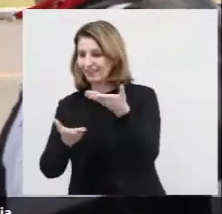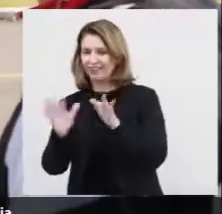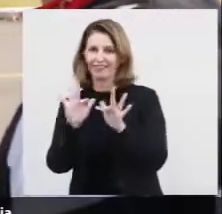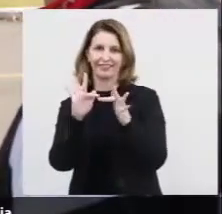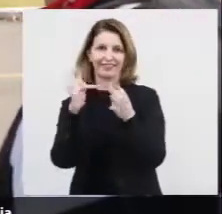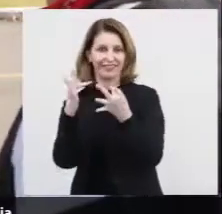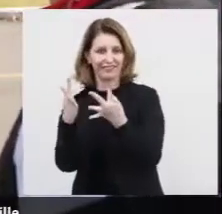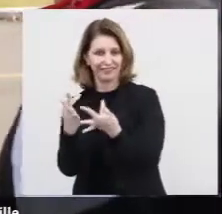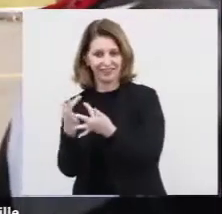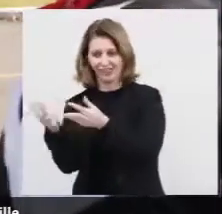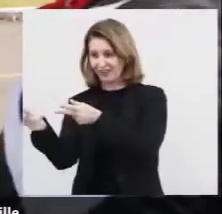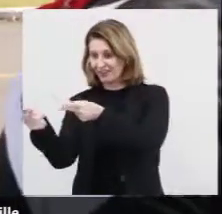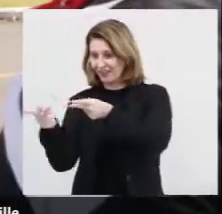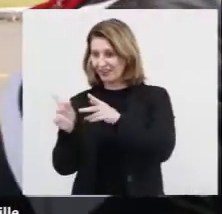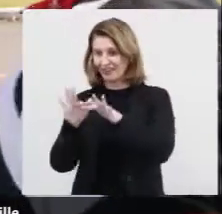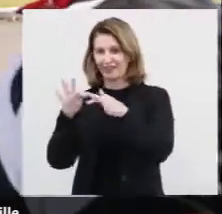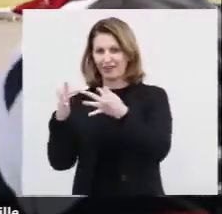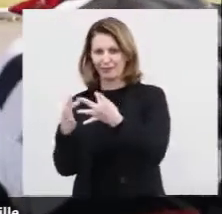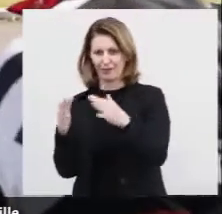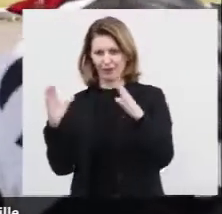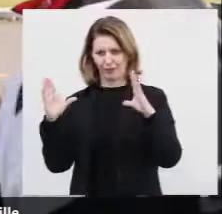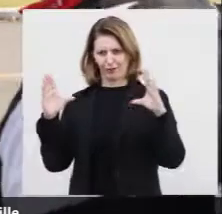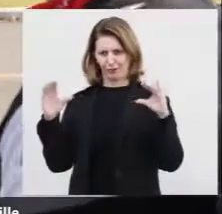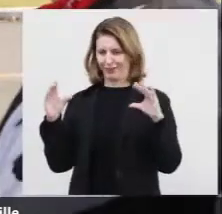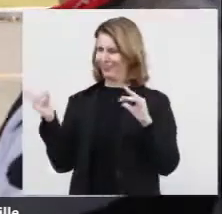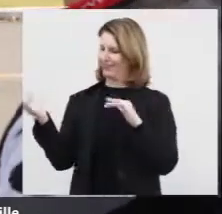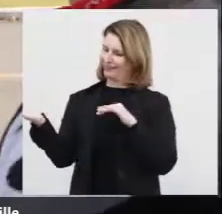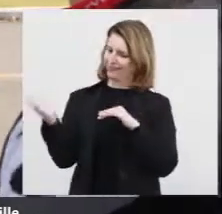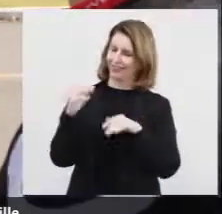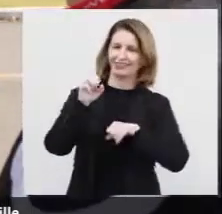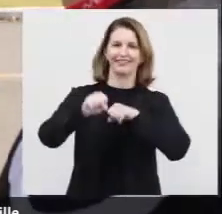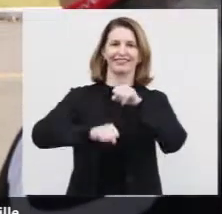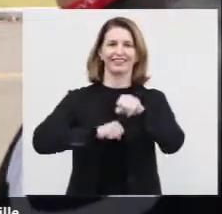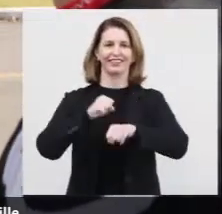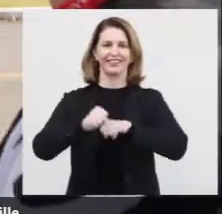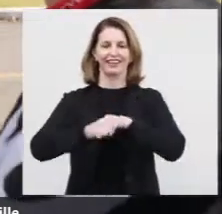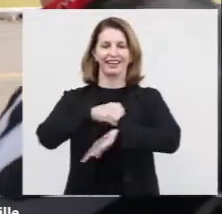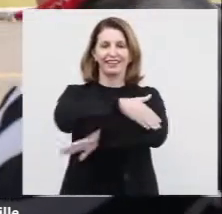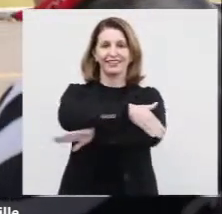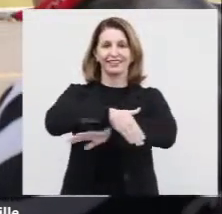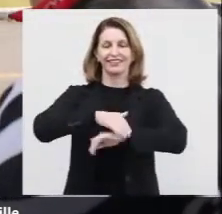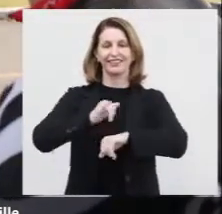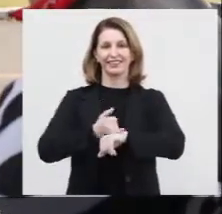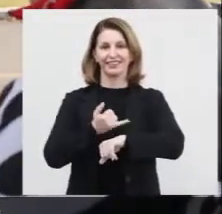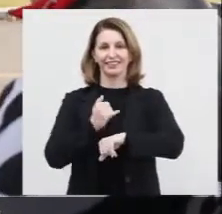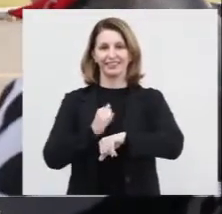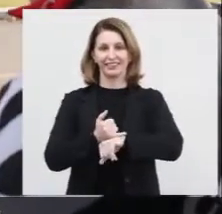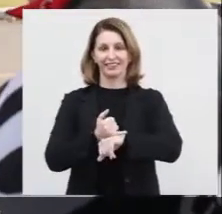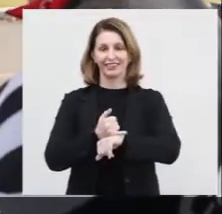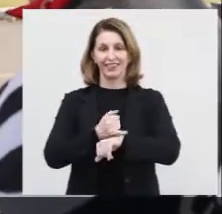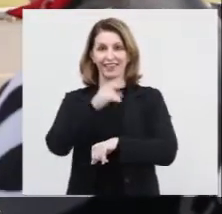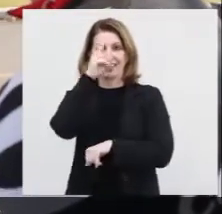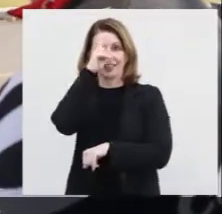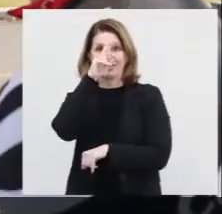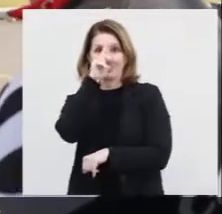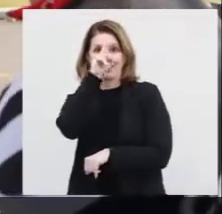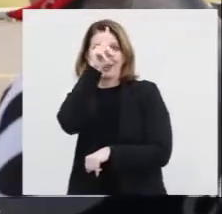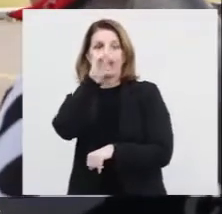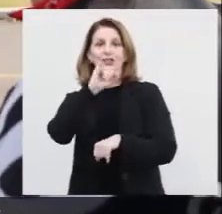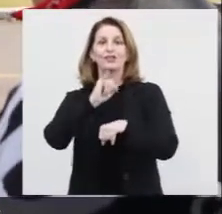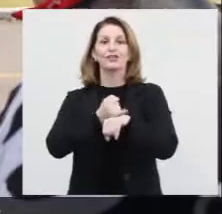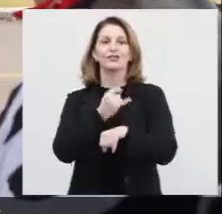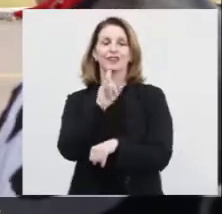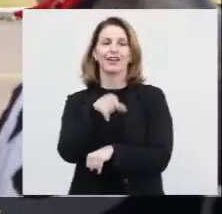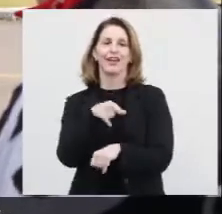a família, convidar a família a sair do sofá e vir pedalar pelas ruas de Joinville, resgatando aquela ideia que